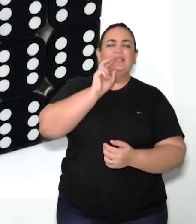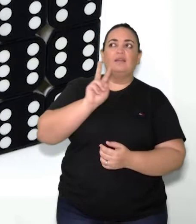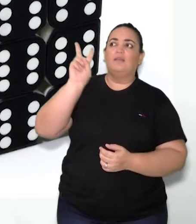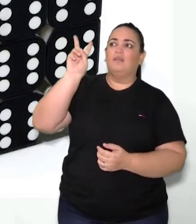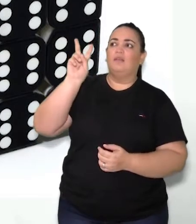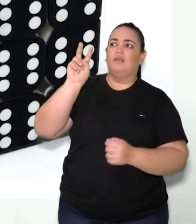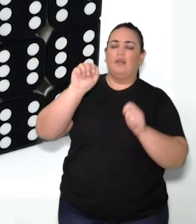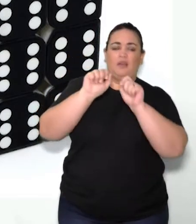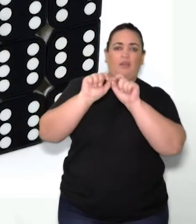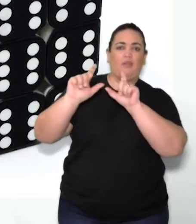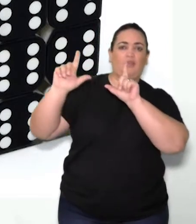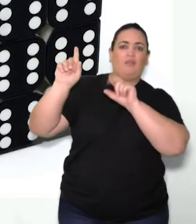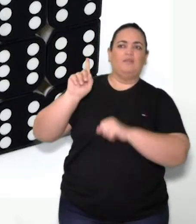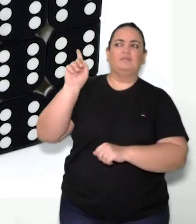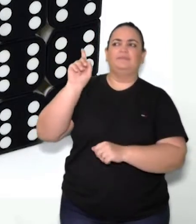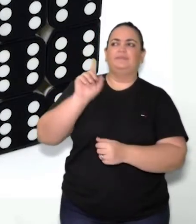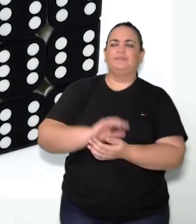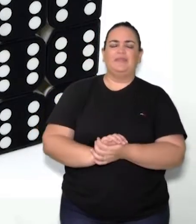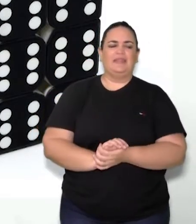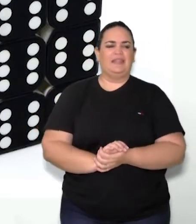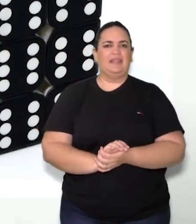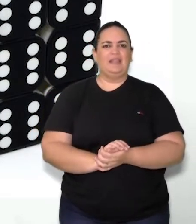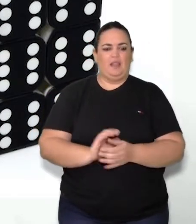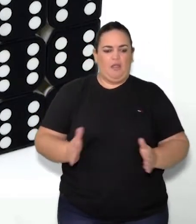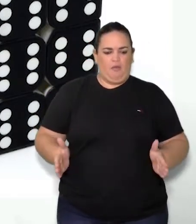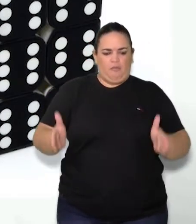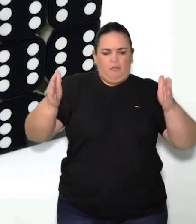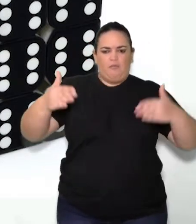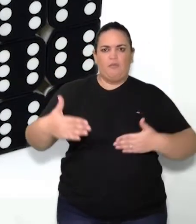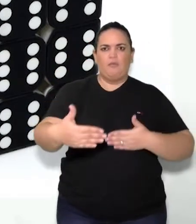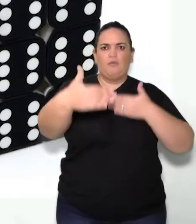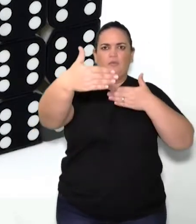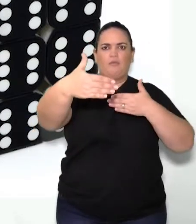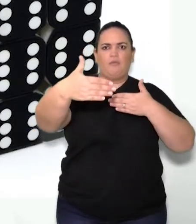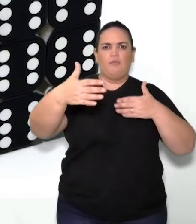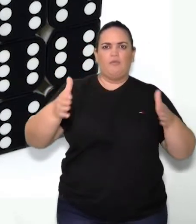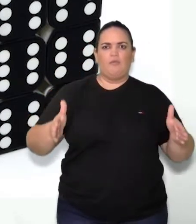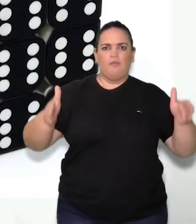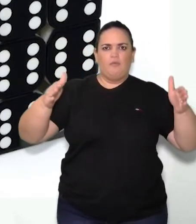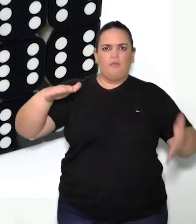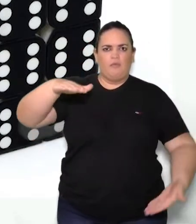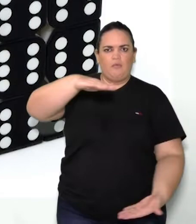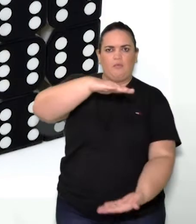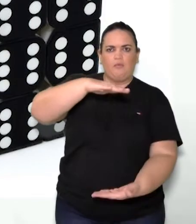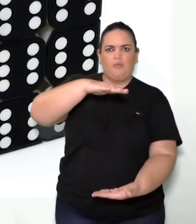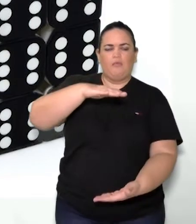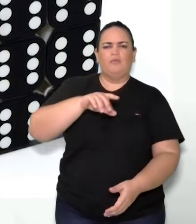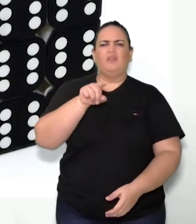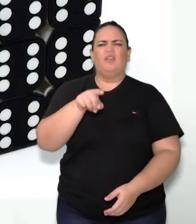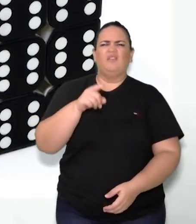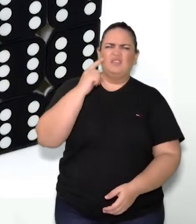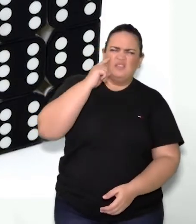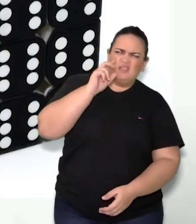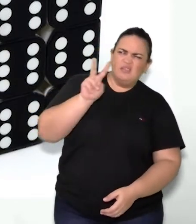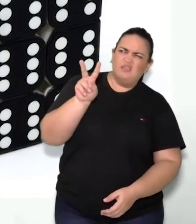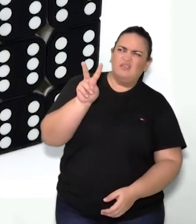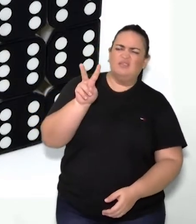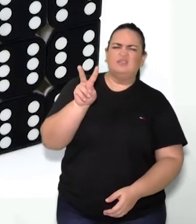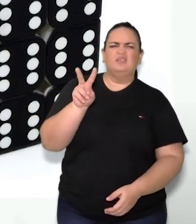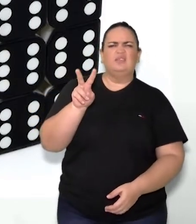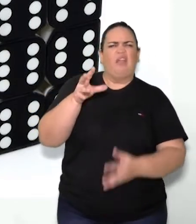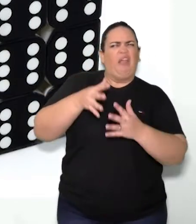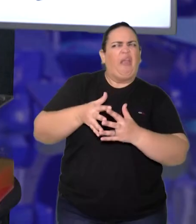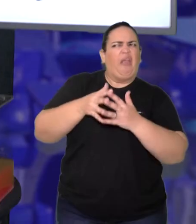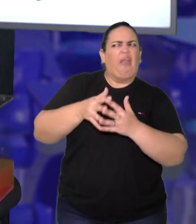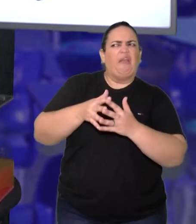que ela é semelhante a esse formato. E, muitas vezes, vocês acabam confundindo o nome do formato com o